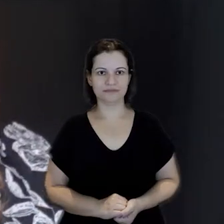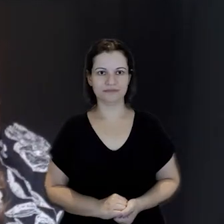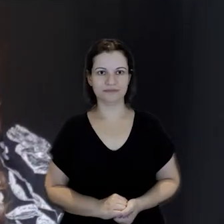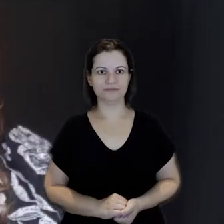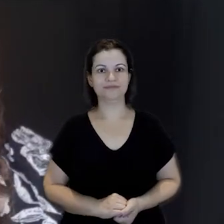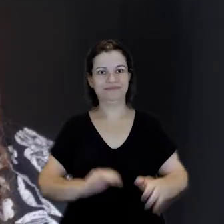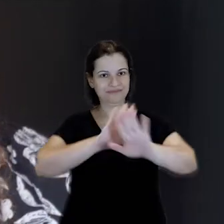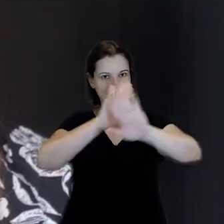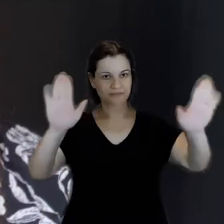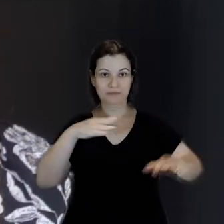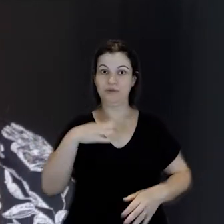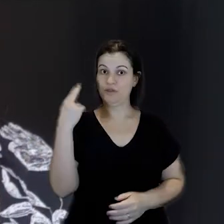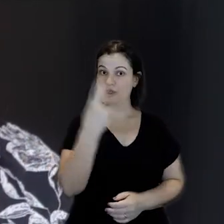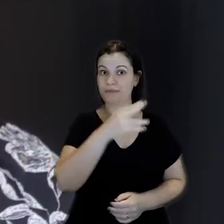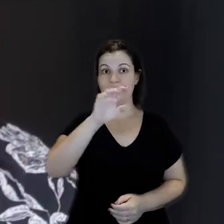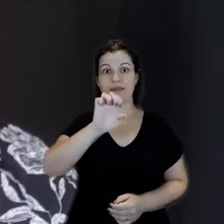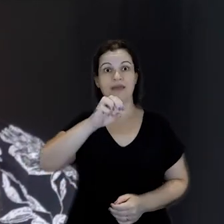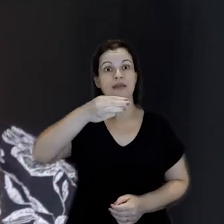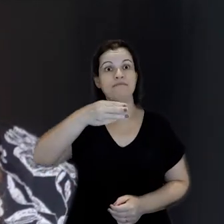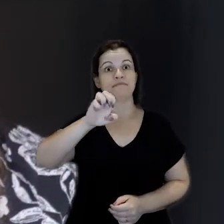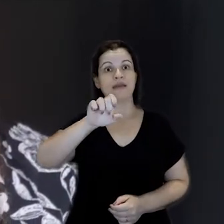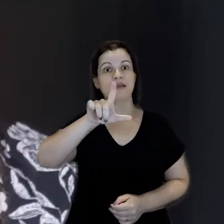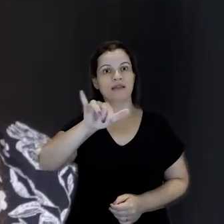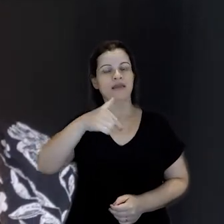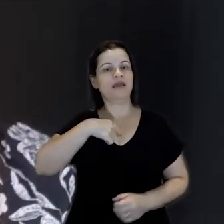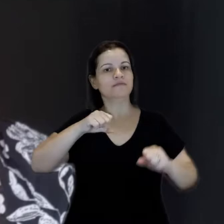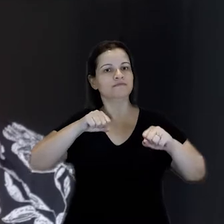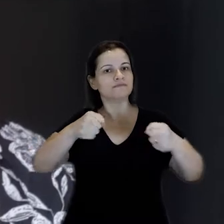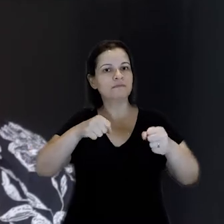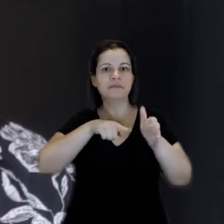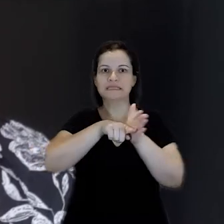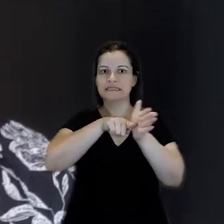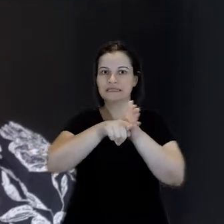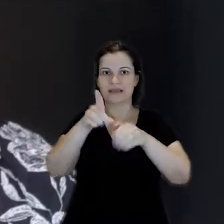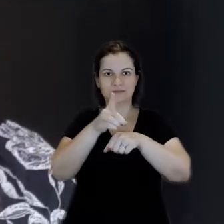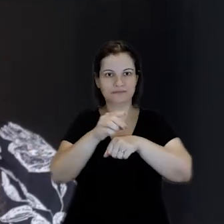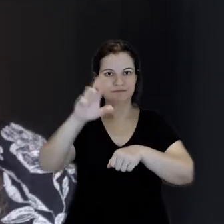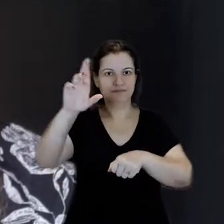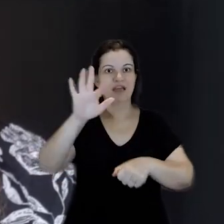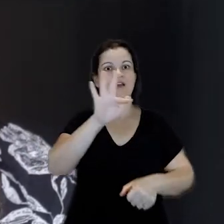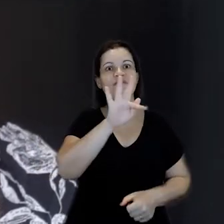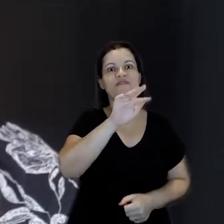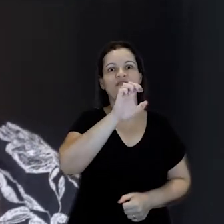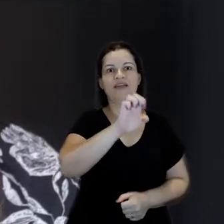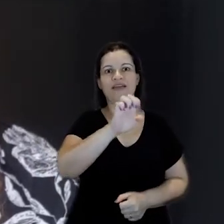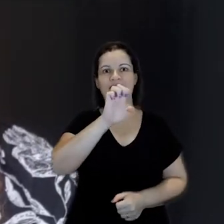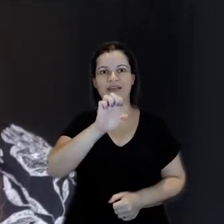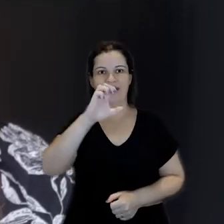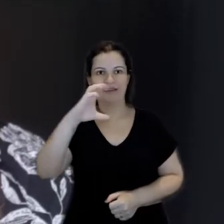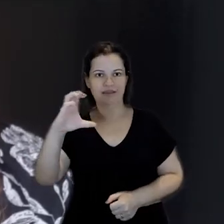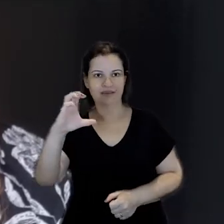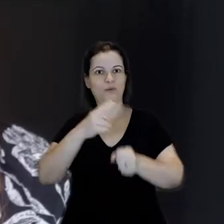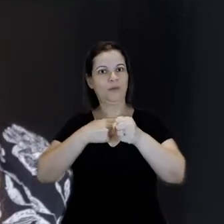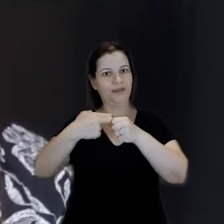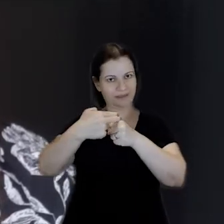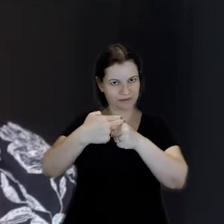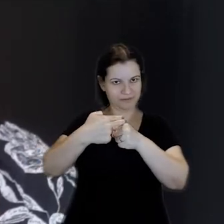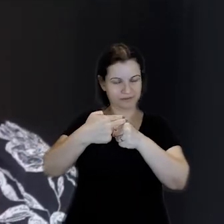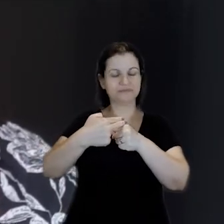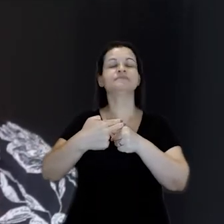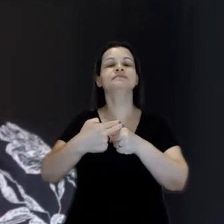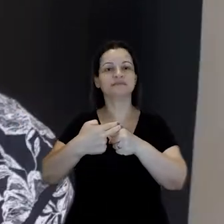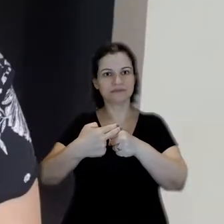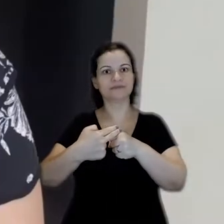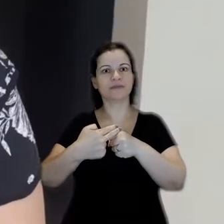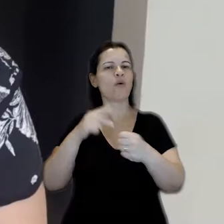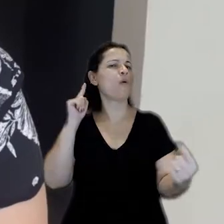Olá, me chamo Emery Pujoli da Silva e acabo de defender nossa pesquisa de doutorado na Faculdade de Engenharia Elétrica e de Computação da